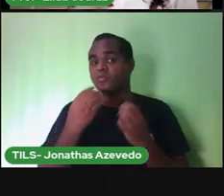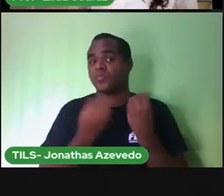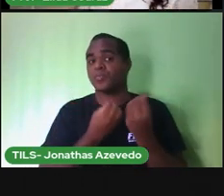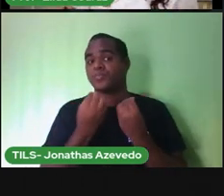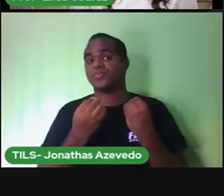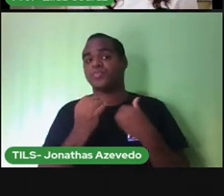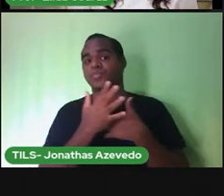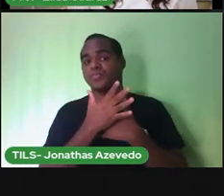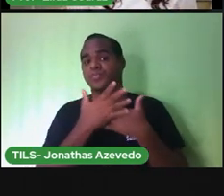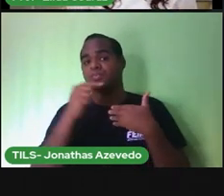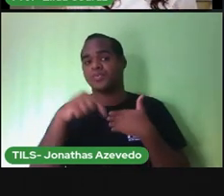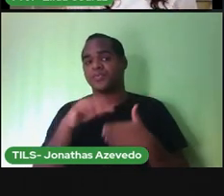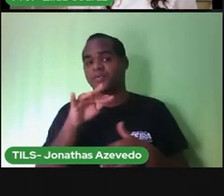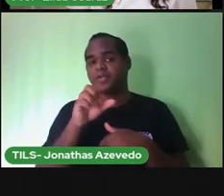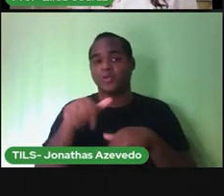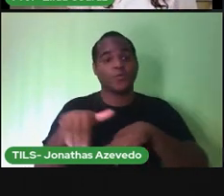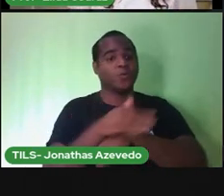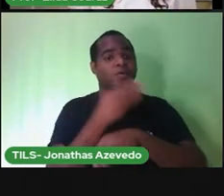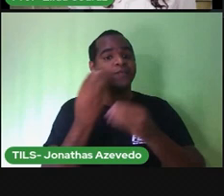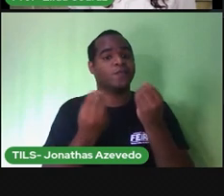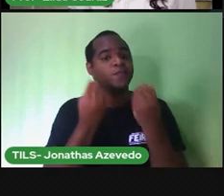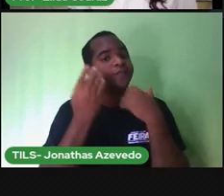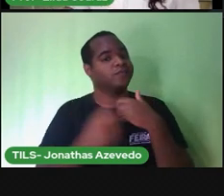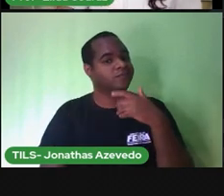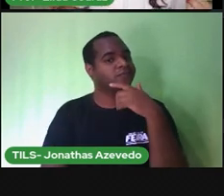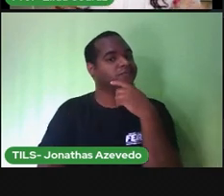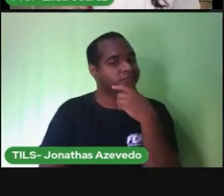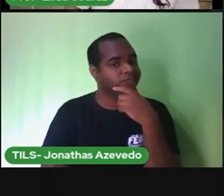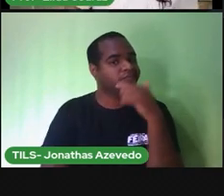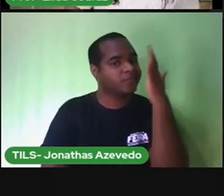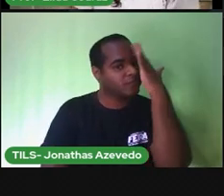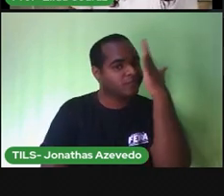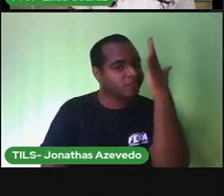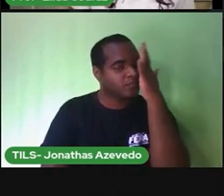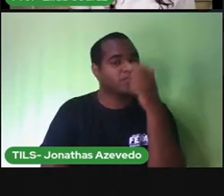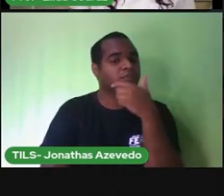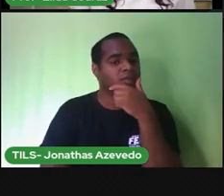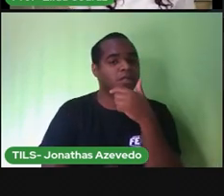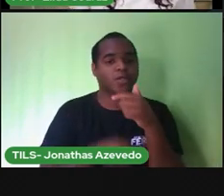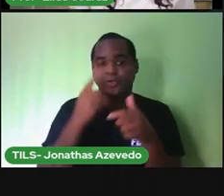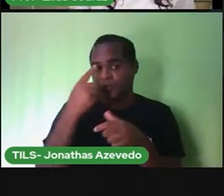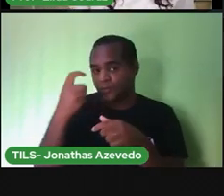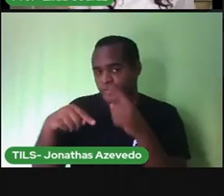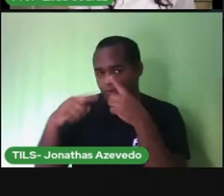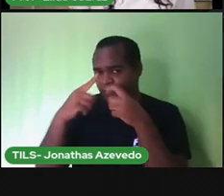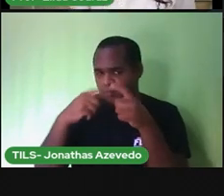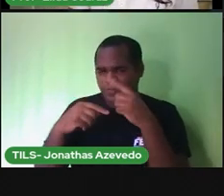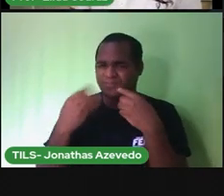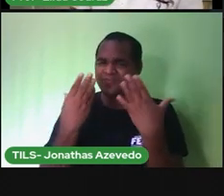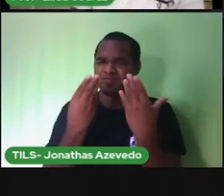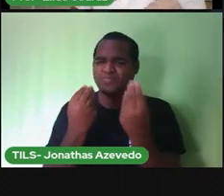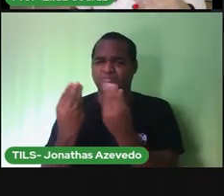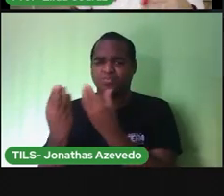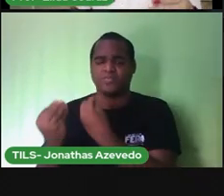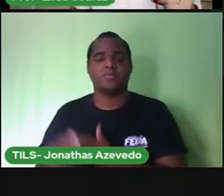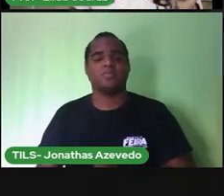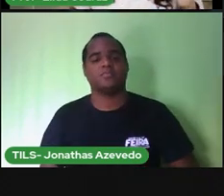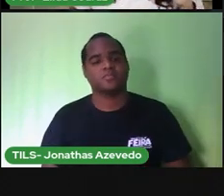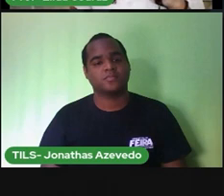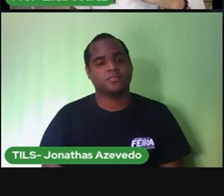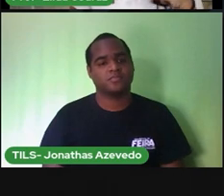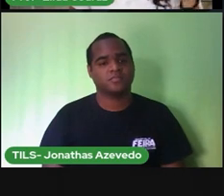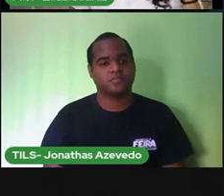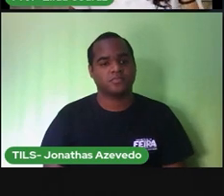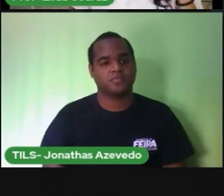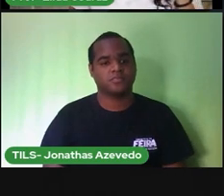como seria a nossa rua já imaginou porque o ser humano produz muito lixo as